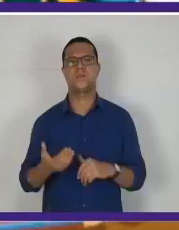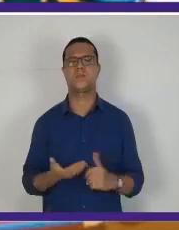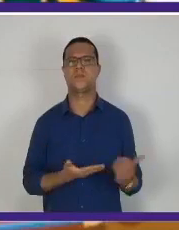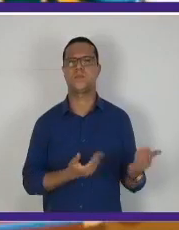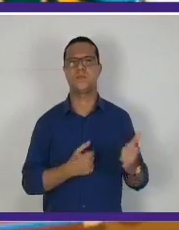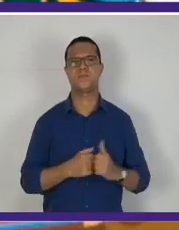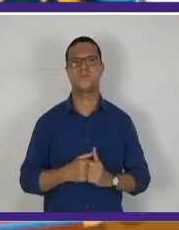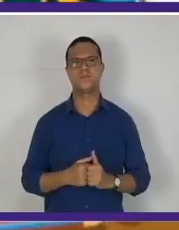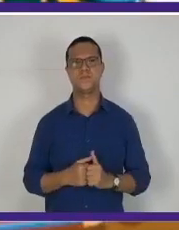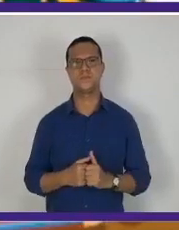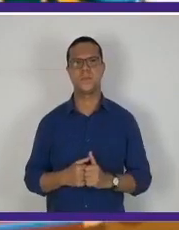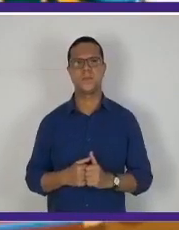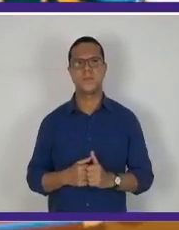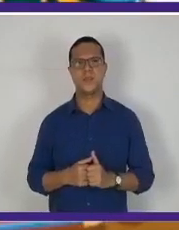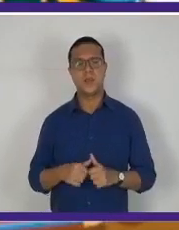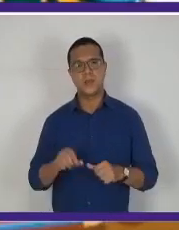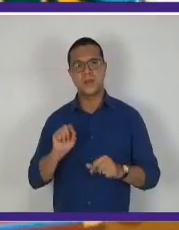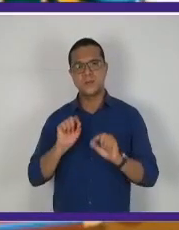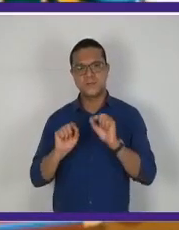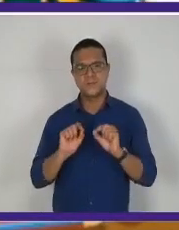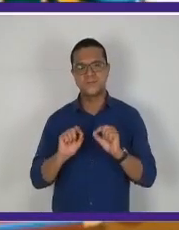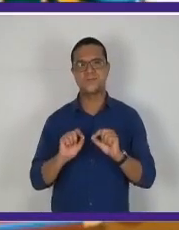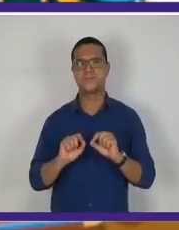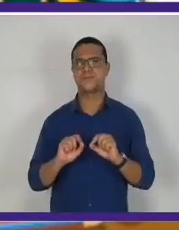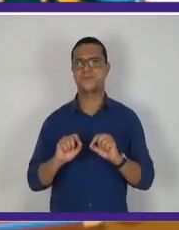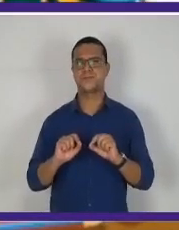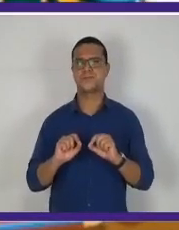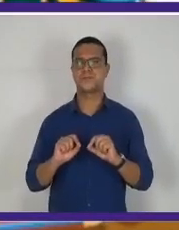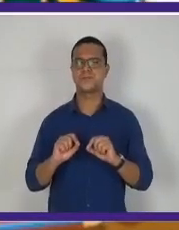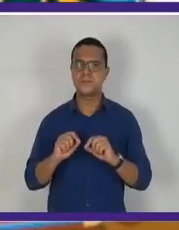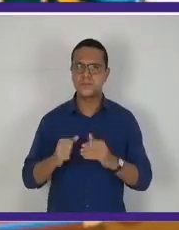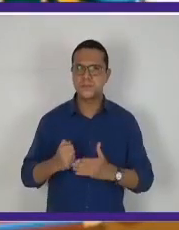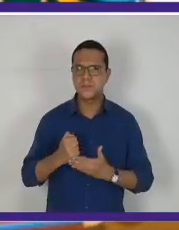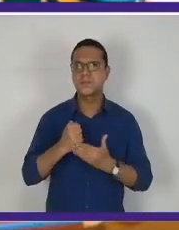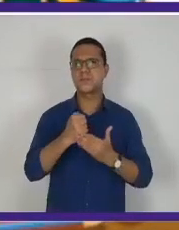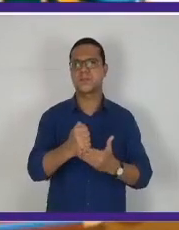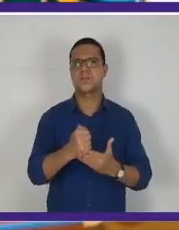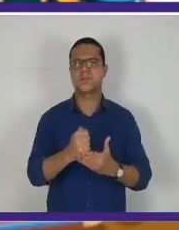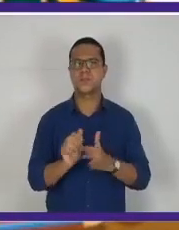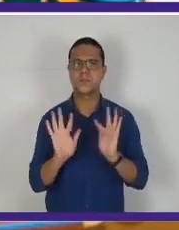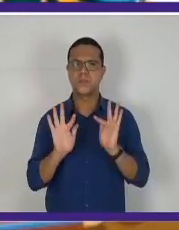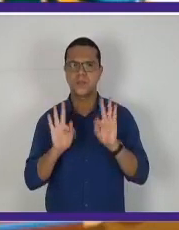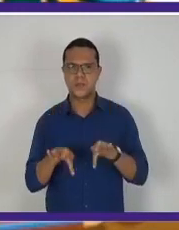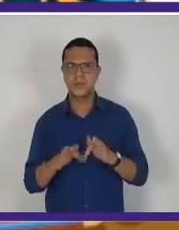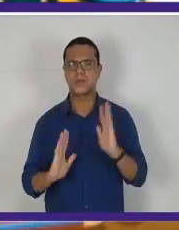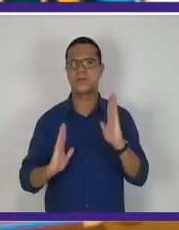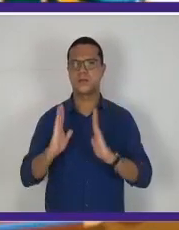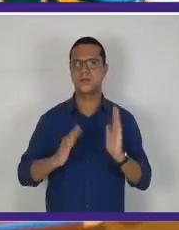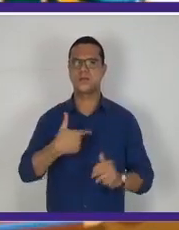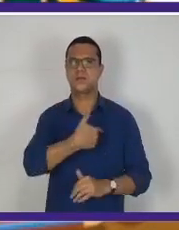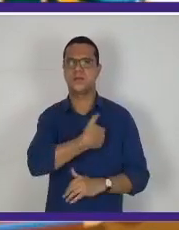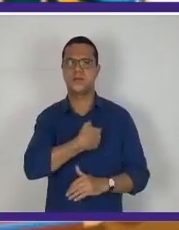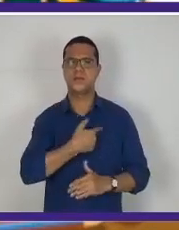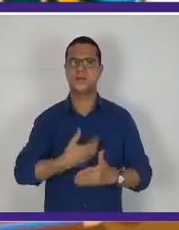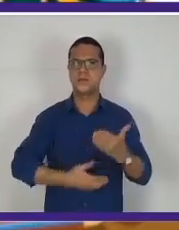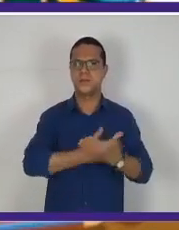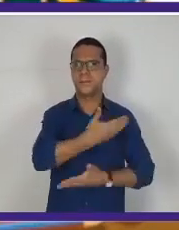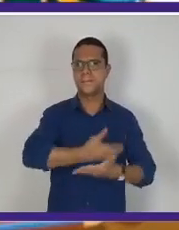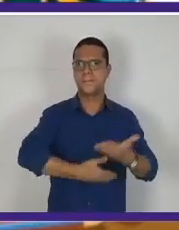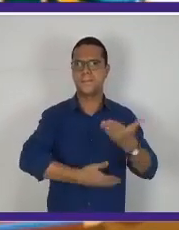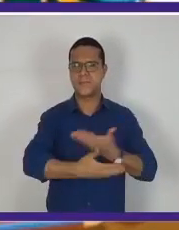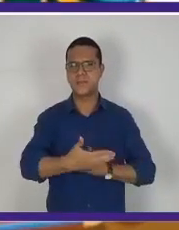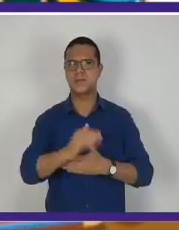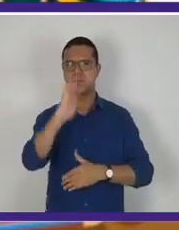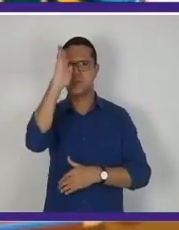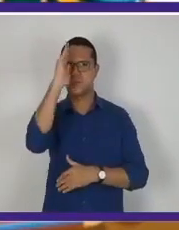aquilo que vai contribuir para o fim da chamada Era Vargas, que é a participação do Brasil